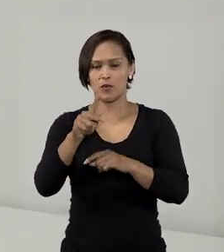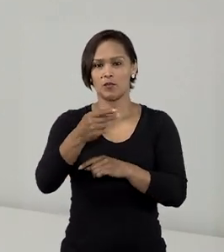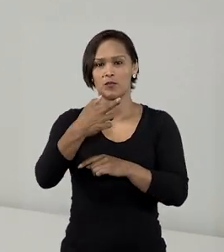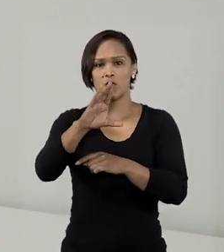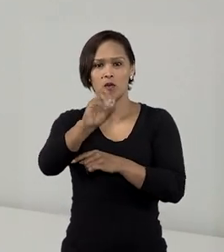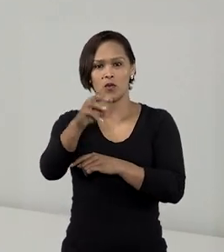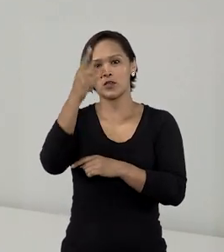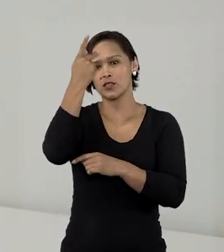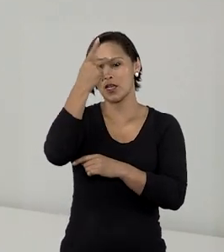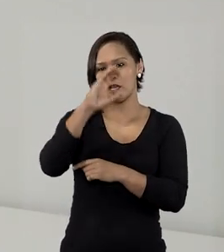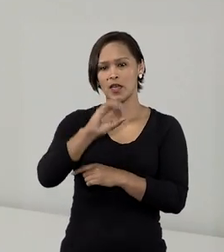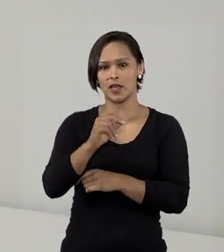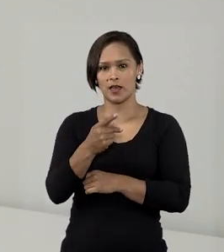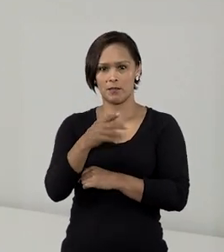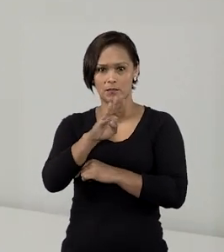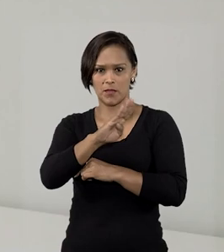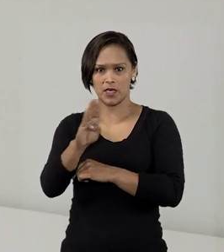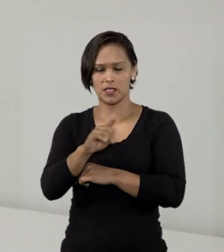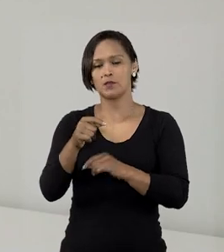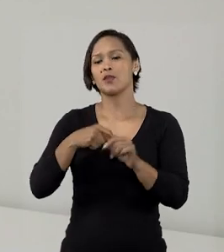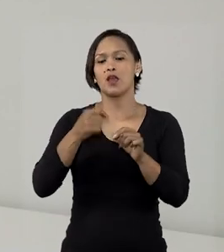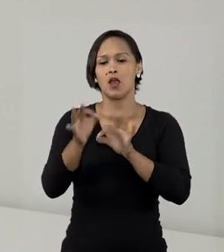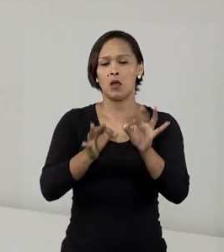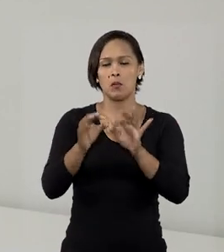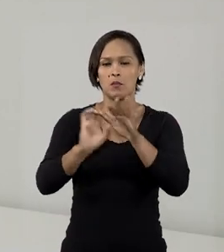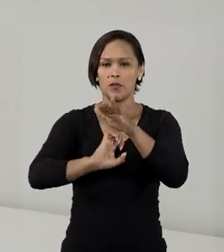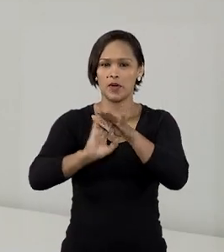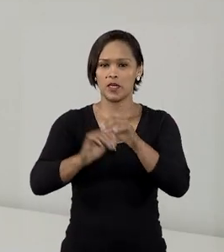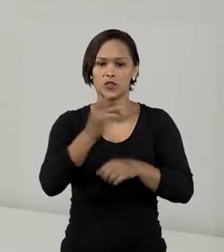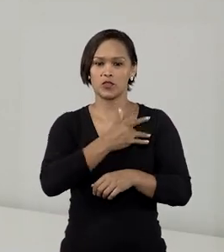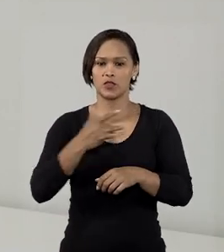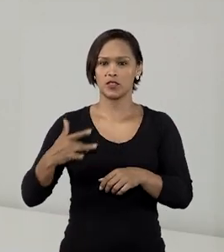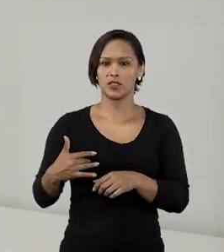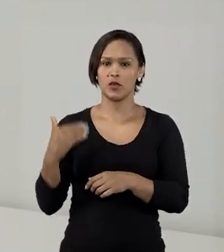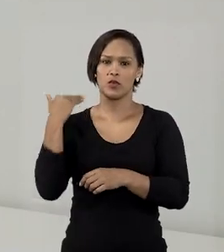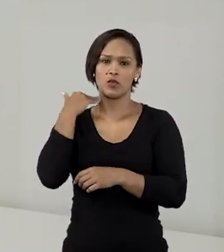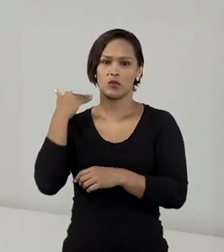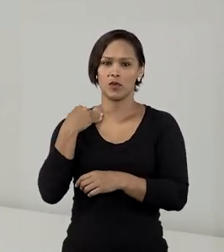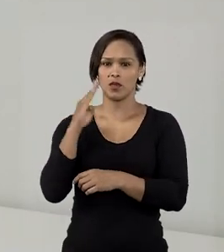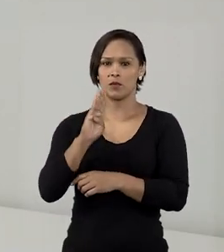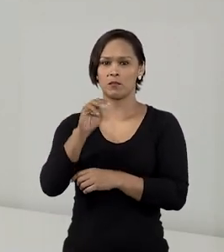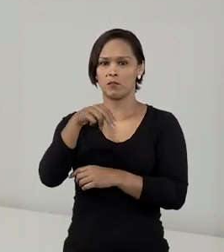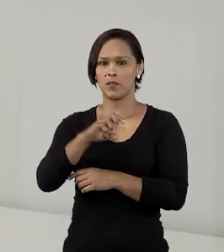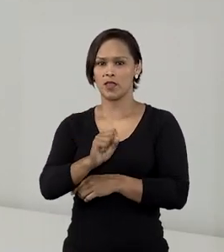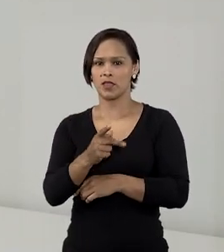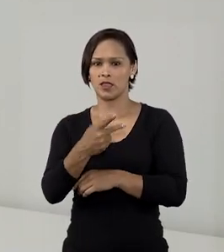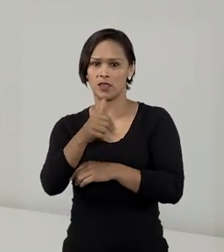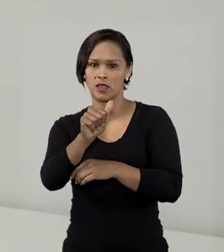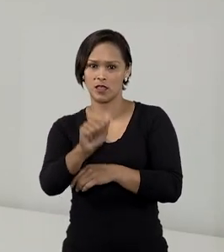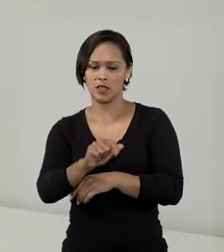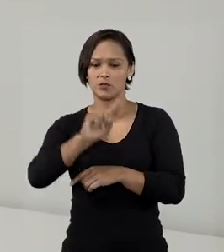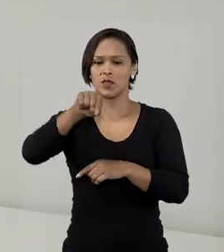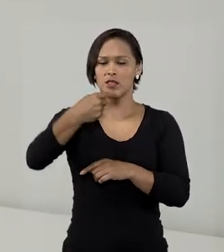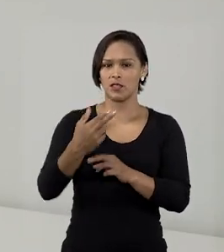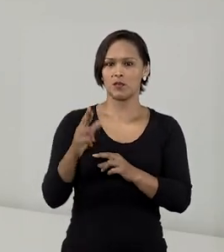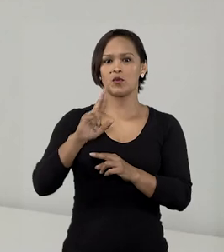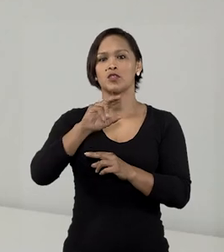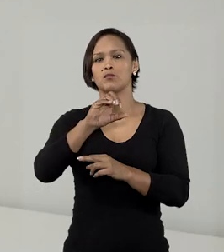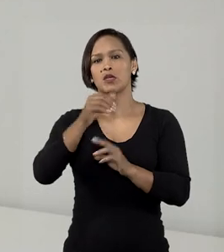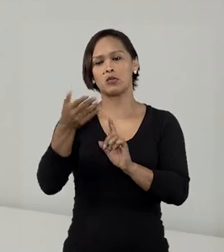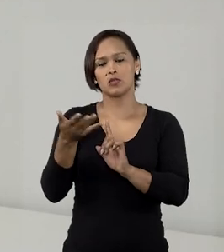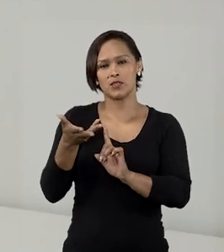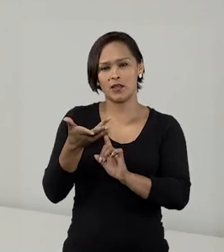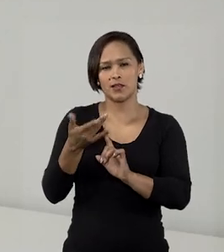Cabesp, operadora de saúde voltada para os funcionários do Banespa, posteriormente adquirido pelo Banco Santander, informou aos